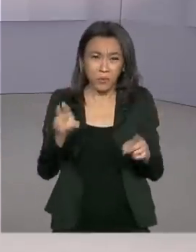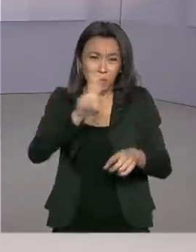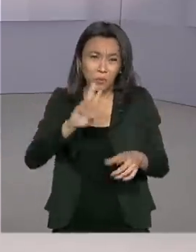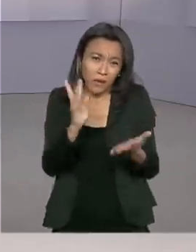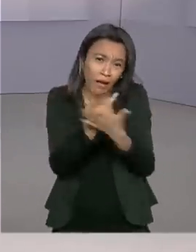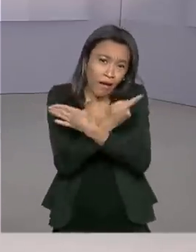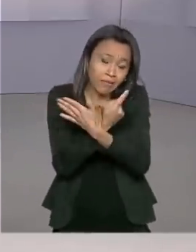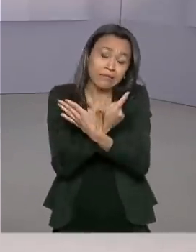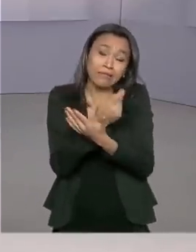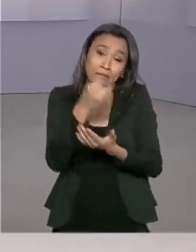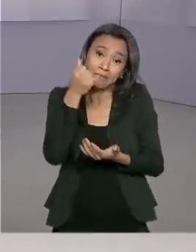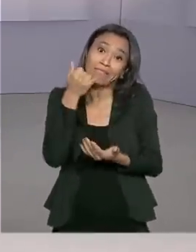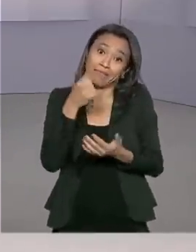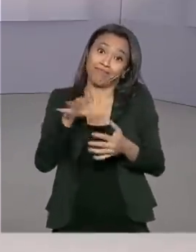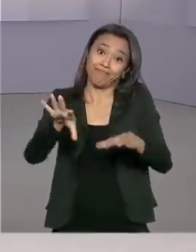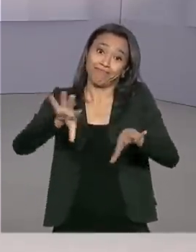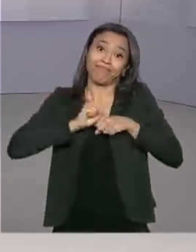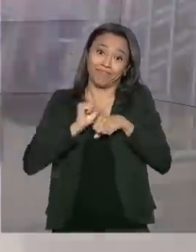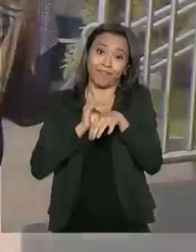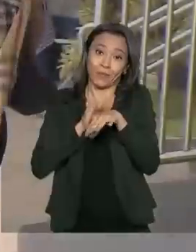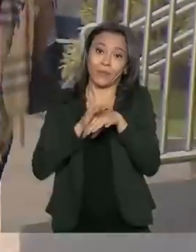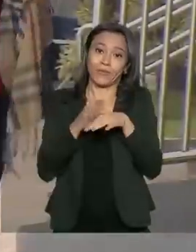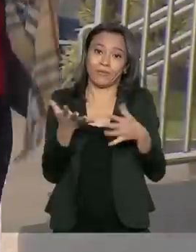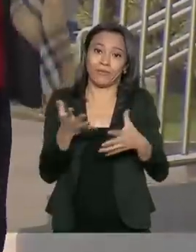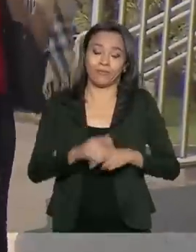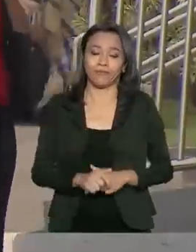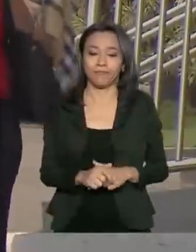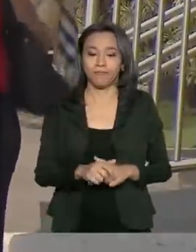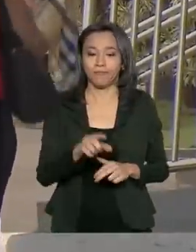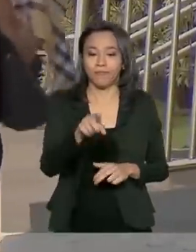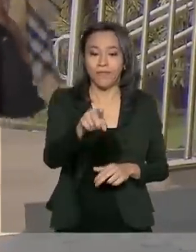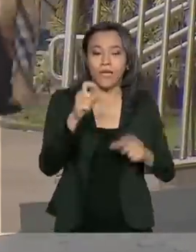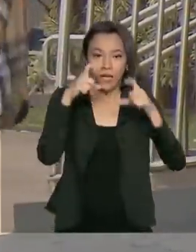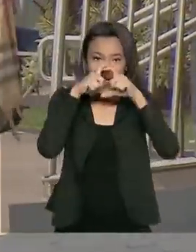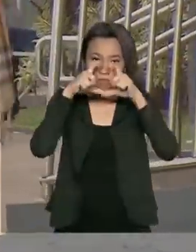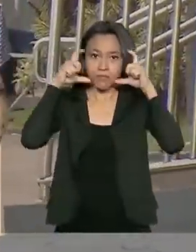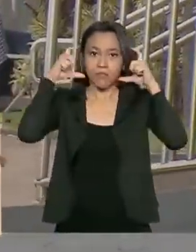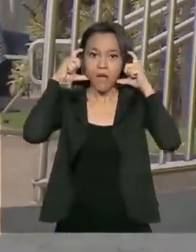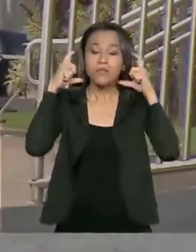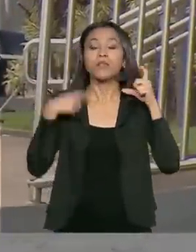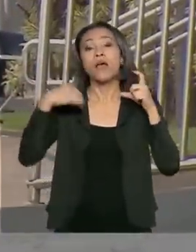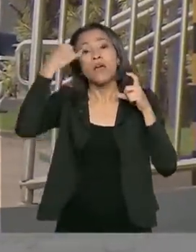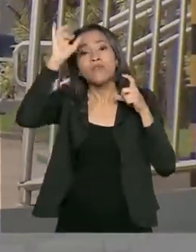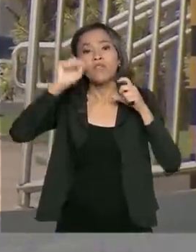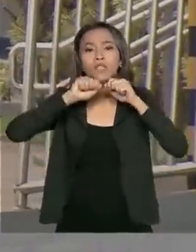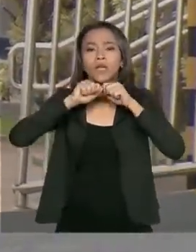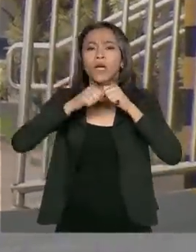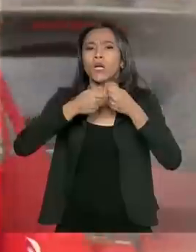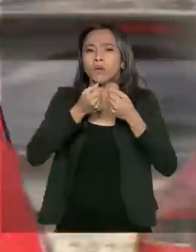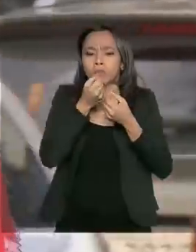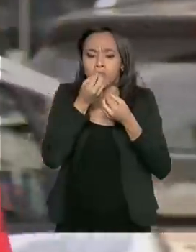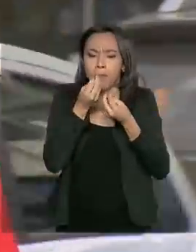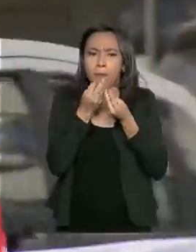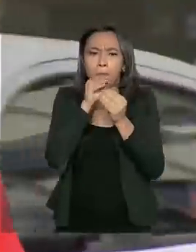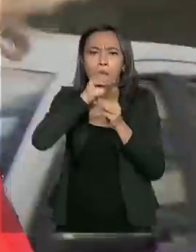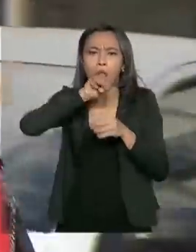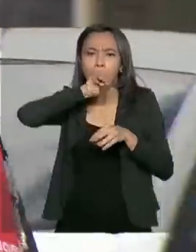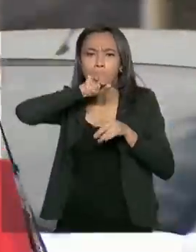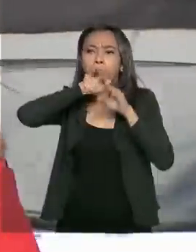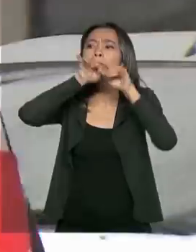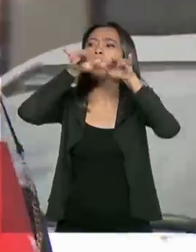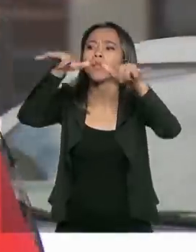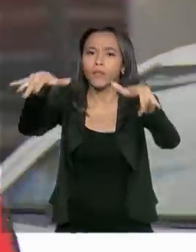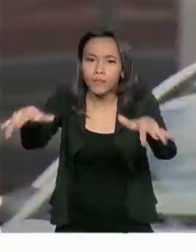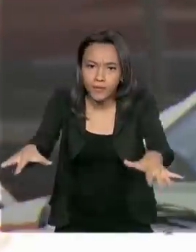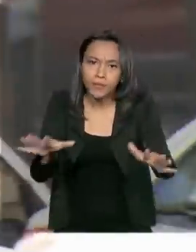pode aumentar o risco de infecção. As máscaras impedem a disseminação das gotículas de saliva pelo ambiente